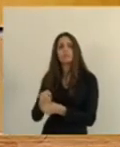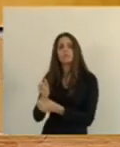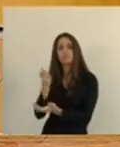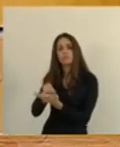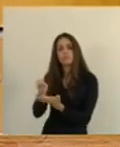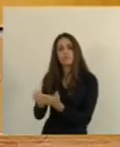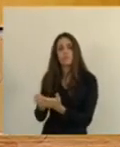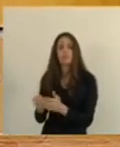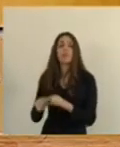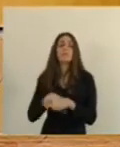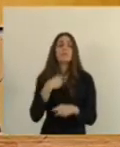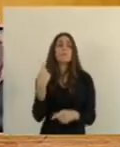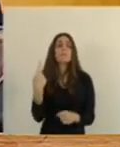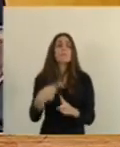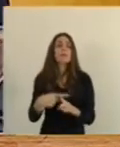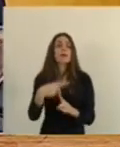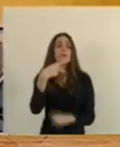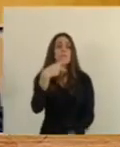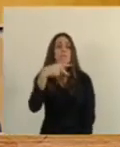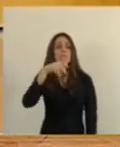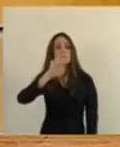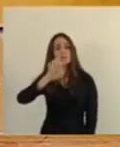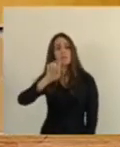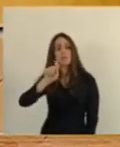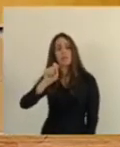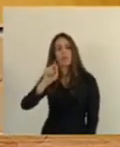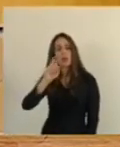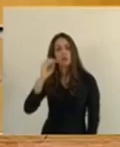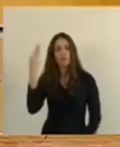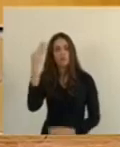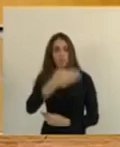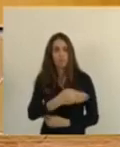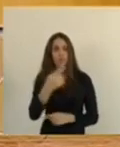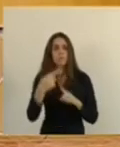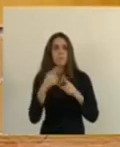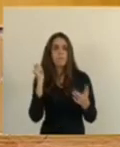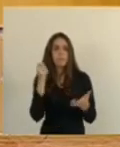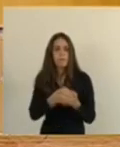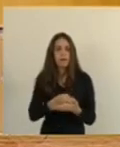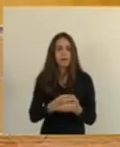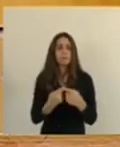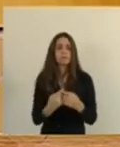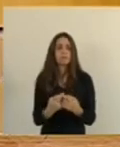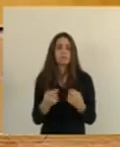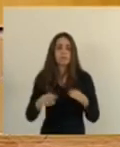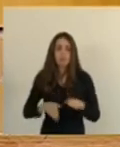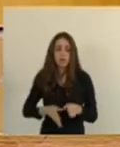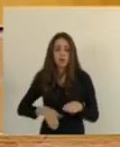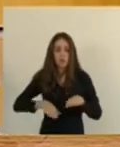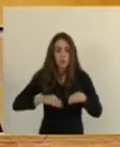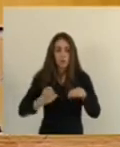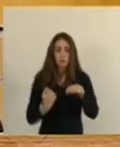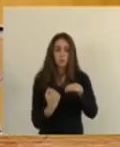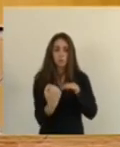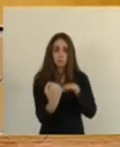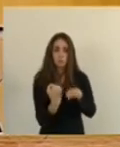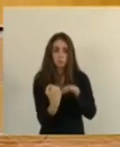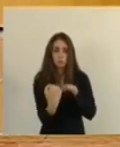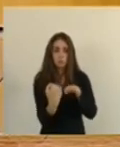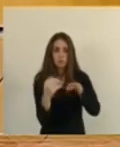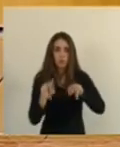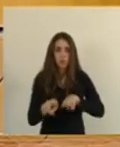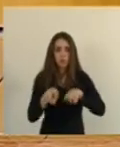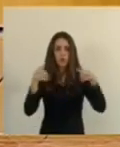a duplicação da BR-101 e não é o que acontece, o contrato não está sendo cumprido. No trecho norte, sobretudo,